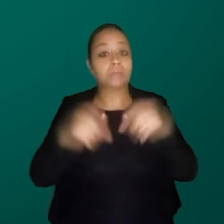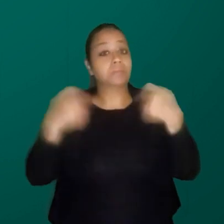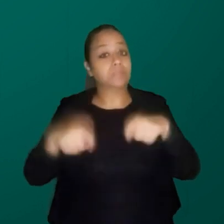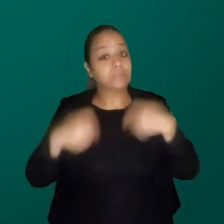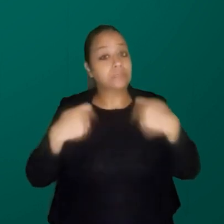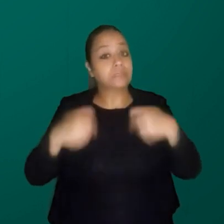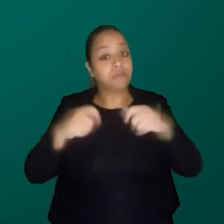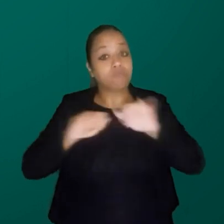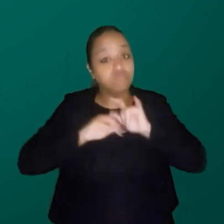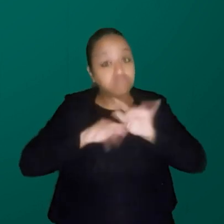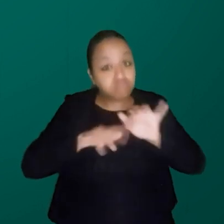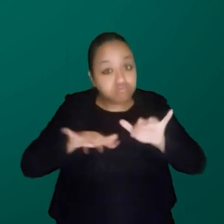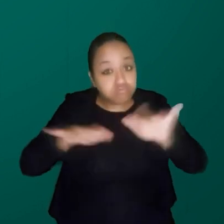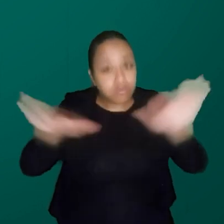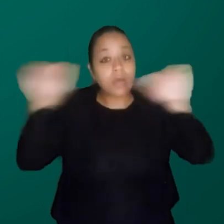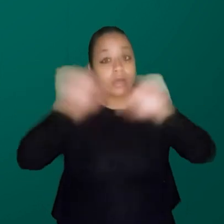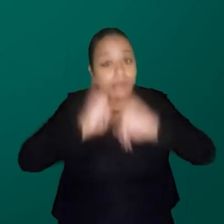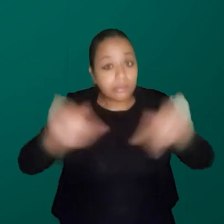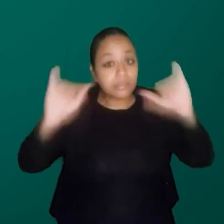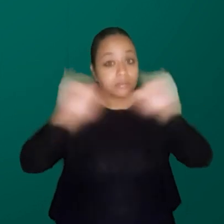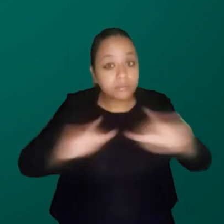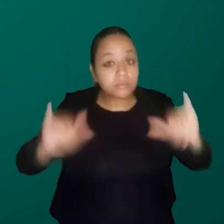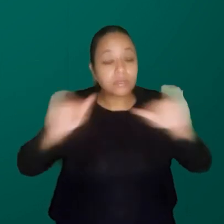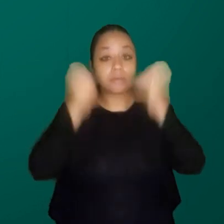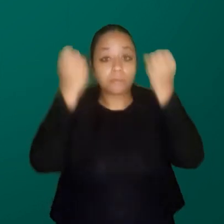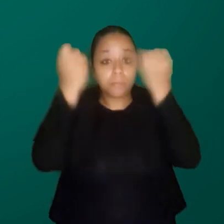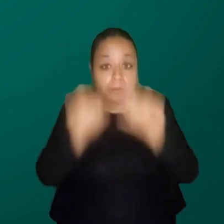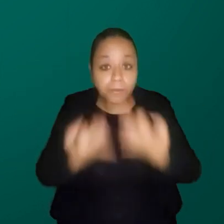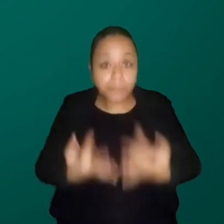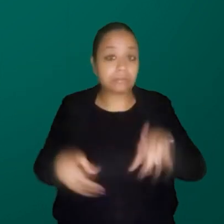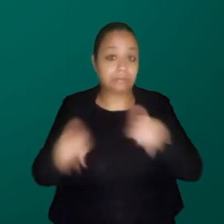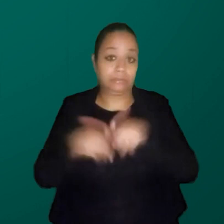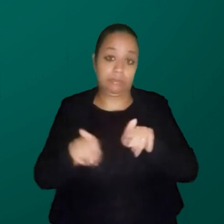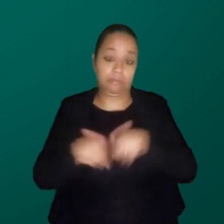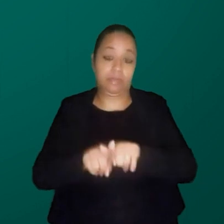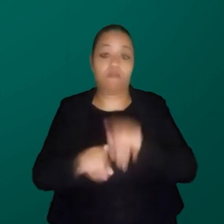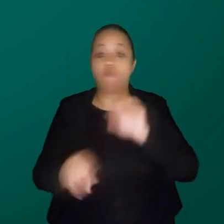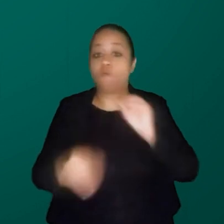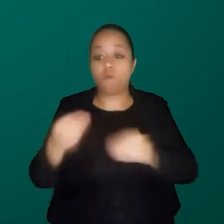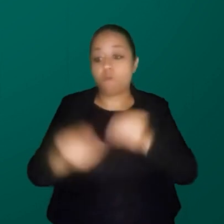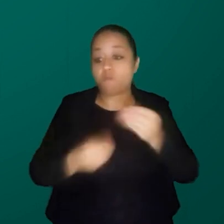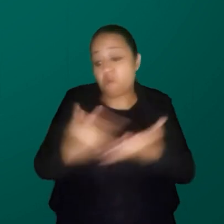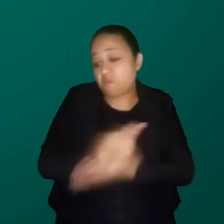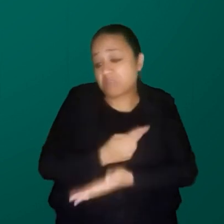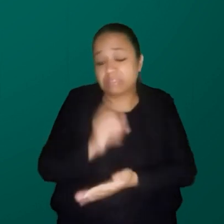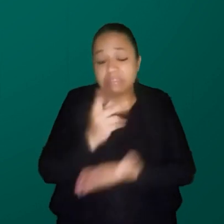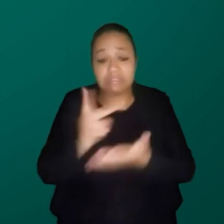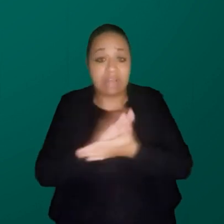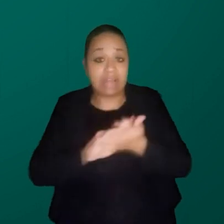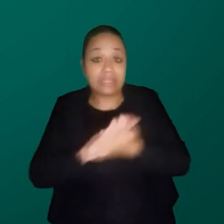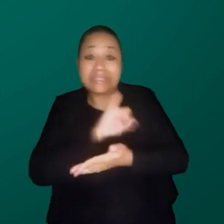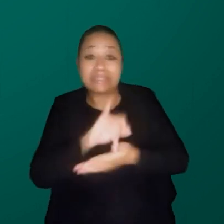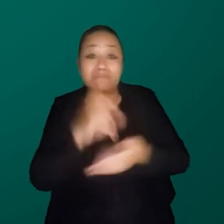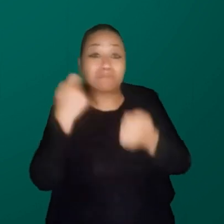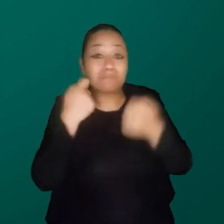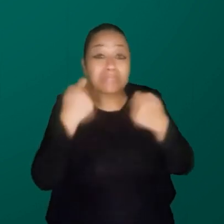contaminar o meio corporativo também, mas isso não vai funcionar se a gente não banhar o sistema